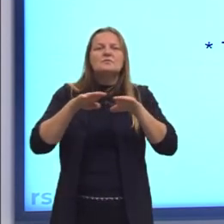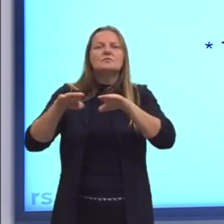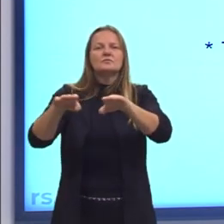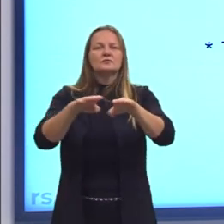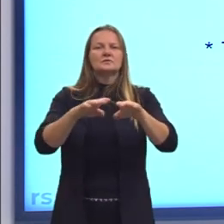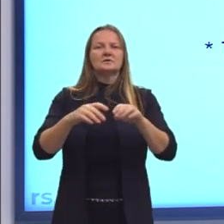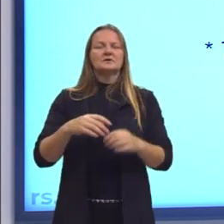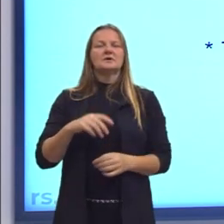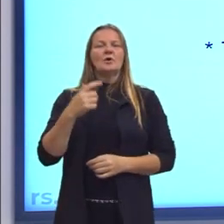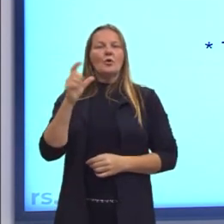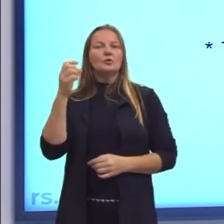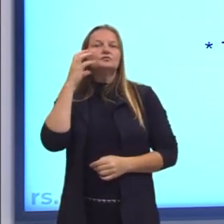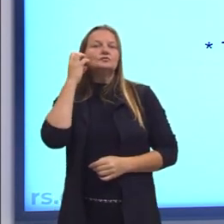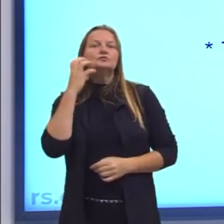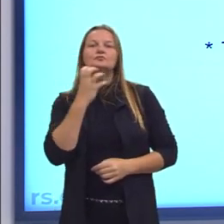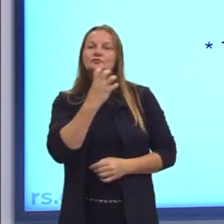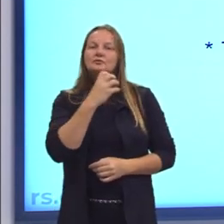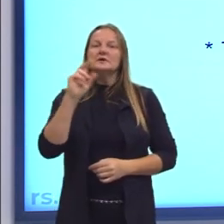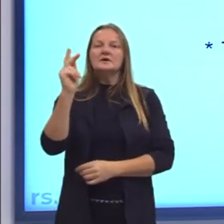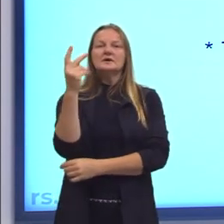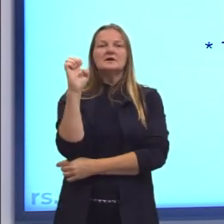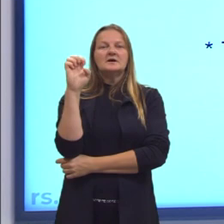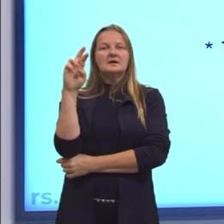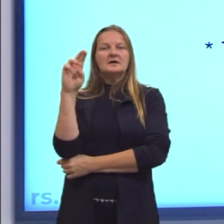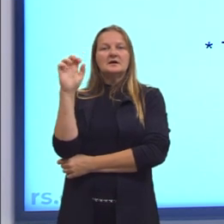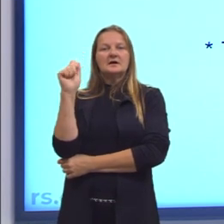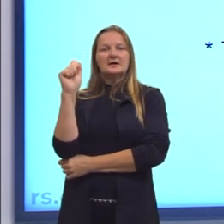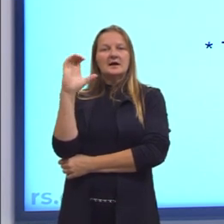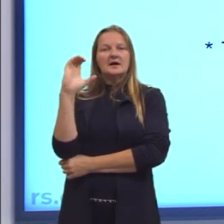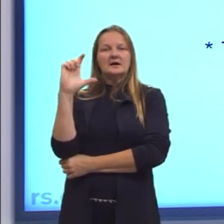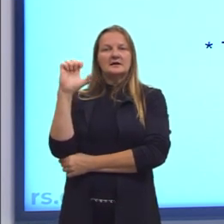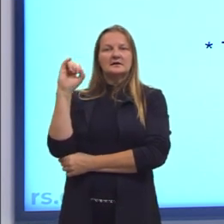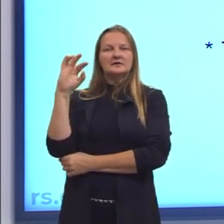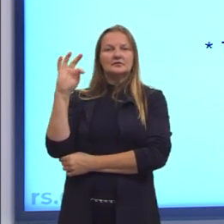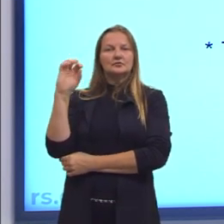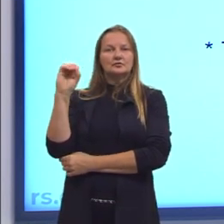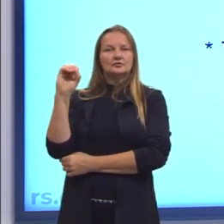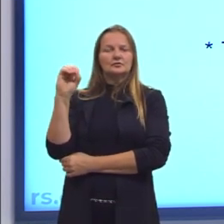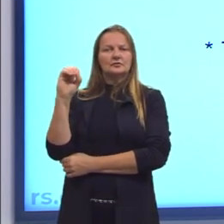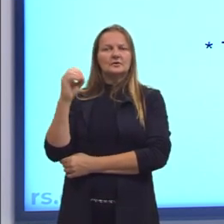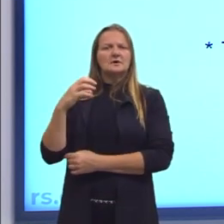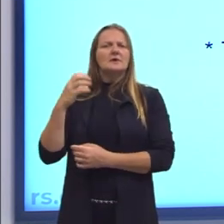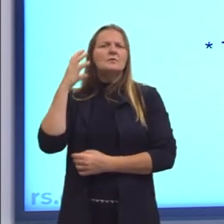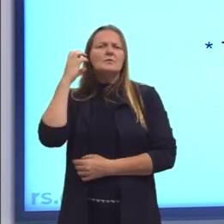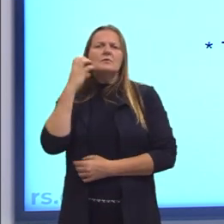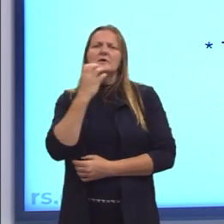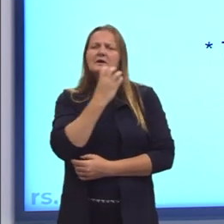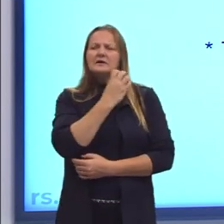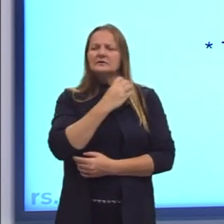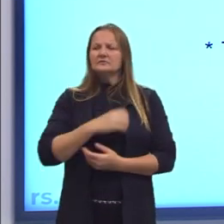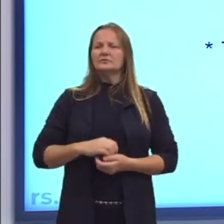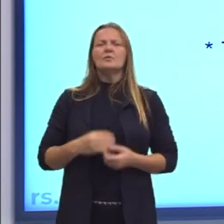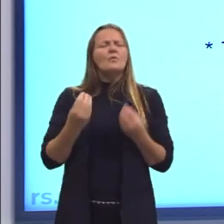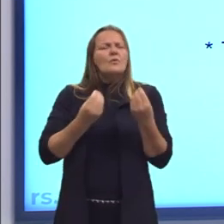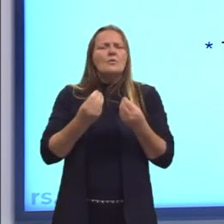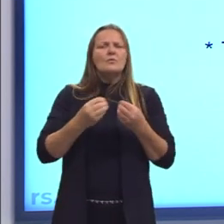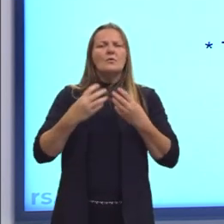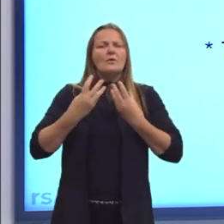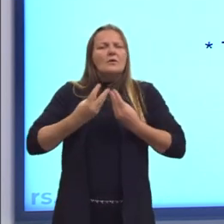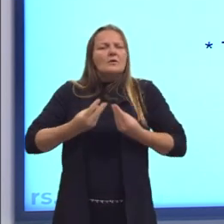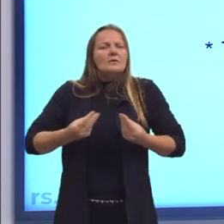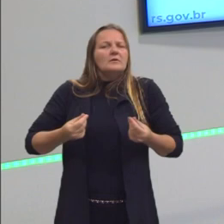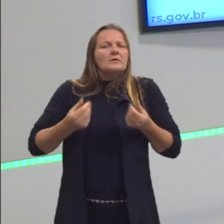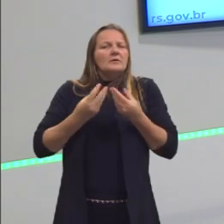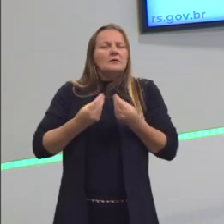Já o Heráclito, o sujeito do devir, ele prega uma moral em conformidade e harmonia. Então, vejam só, a sua teoria